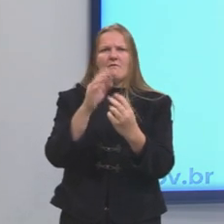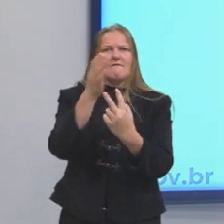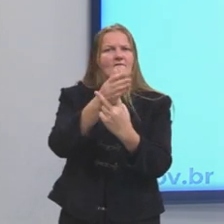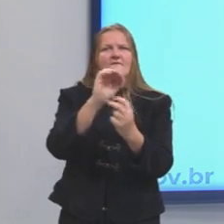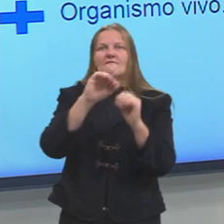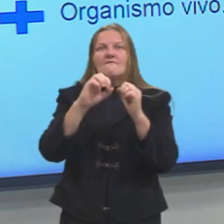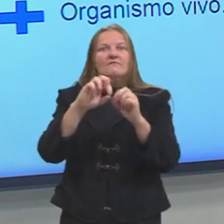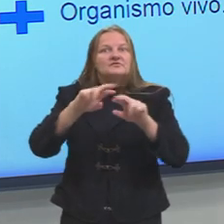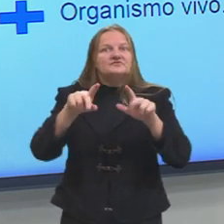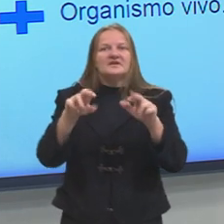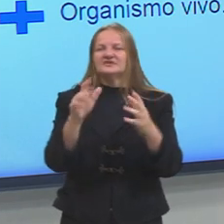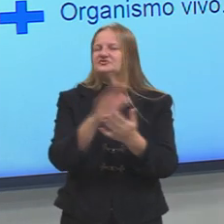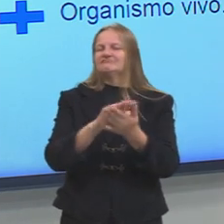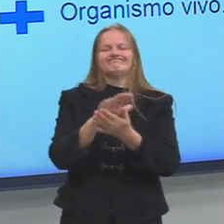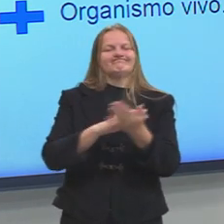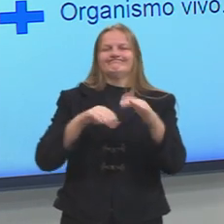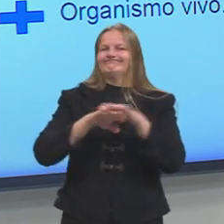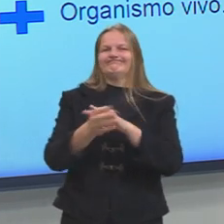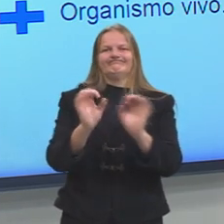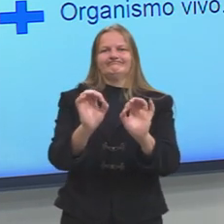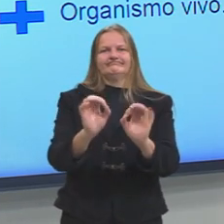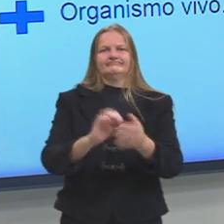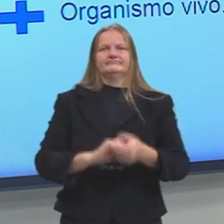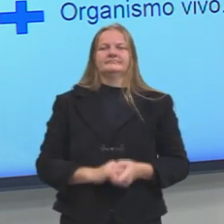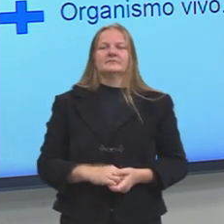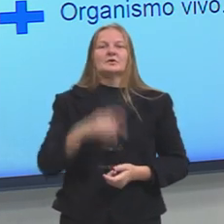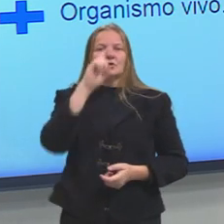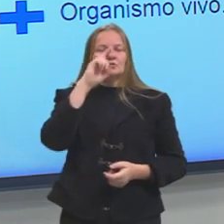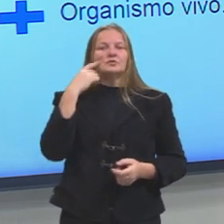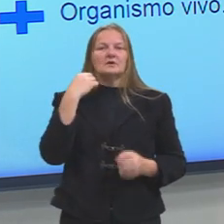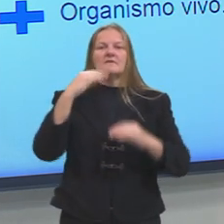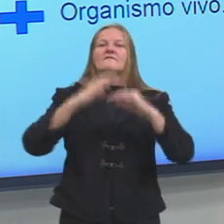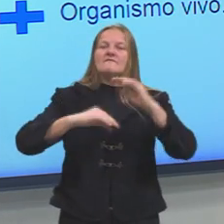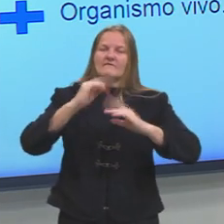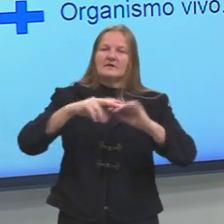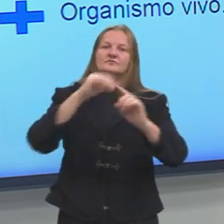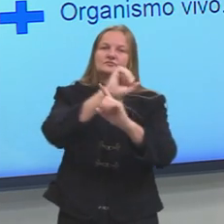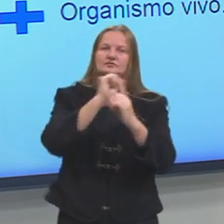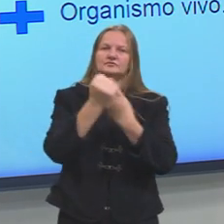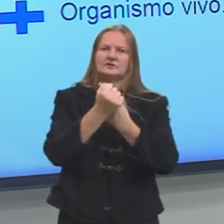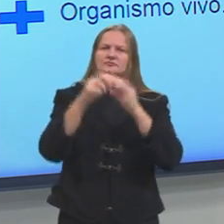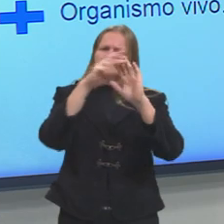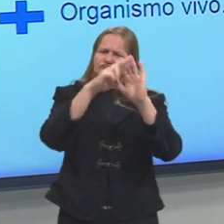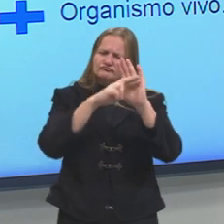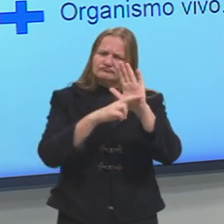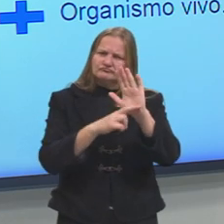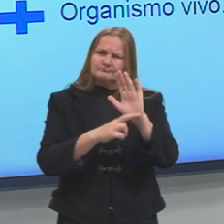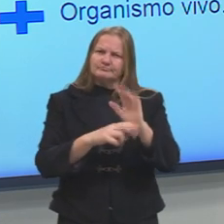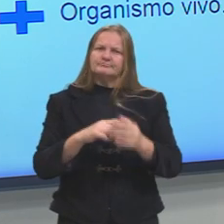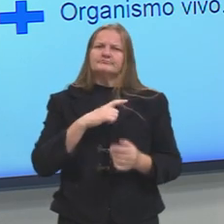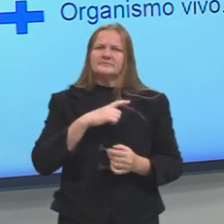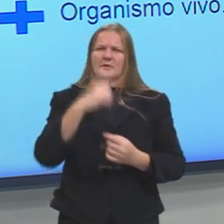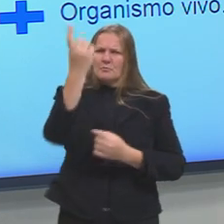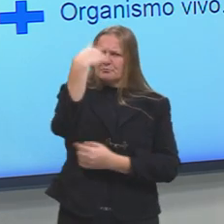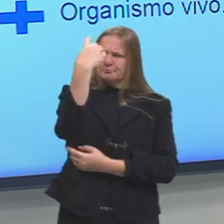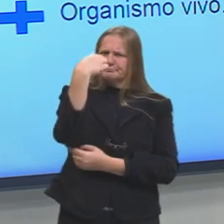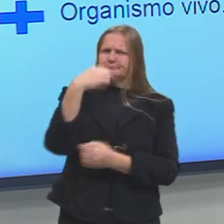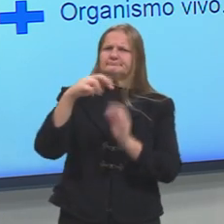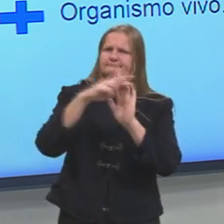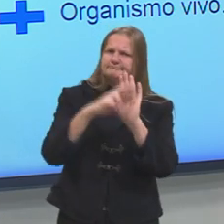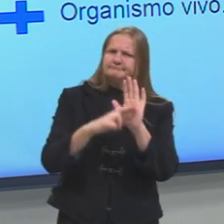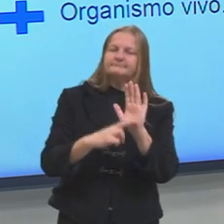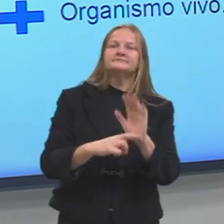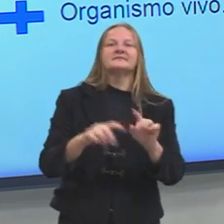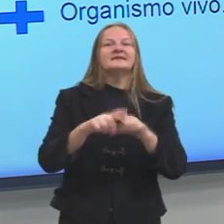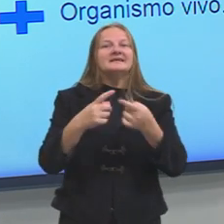Durkheim caminha nessa linha. Existem os fatos sociais que nos regem, que nos mandam e